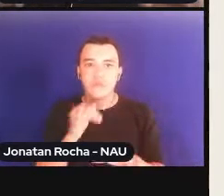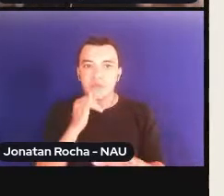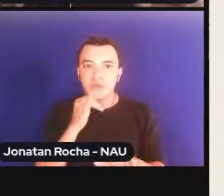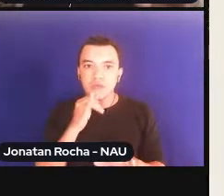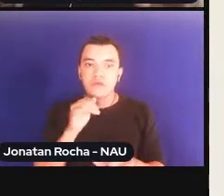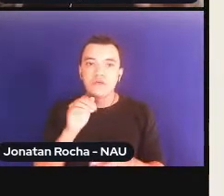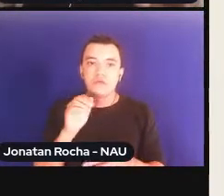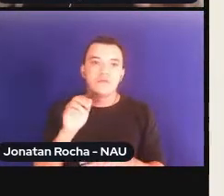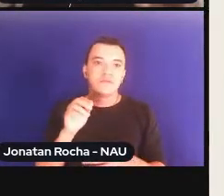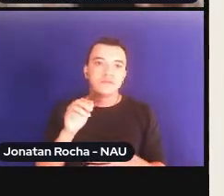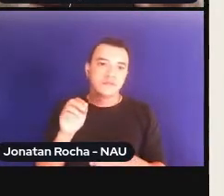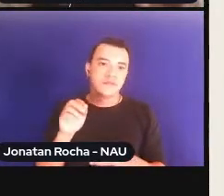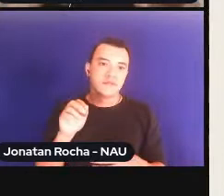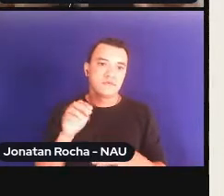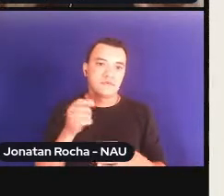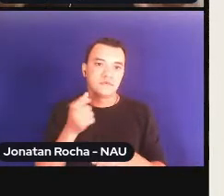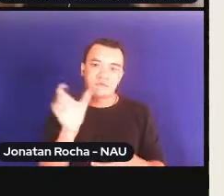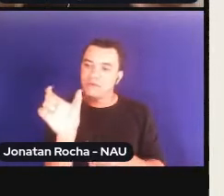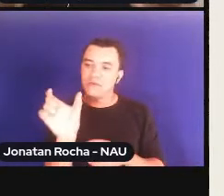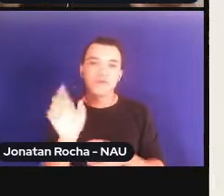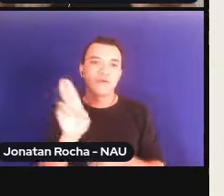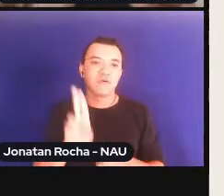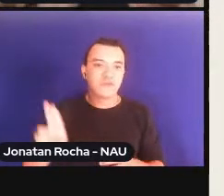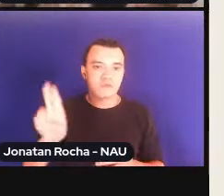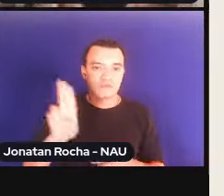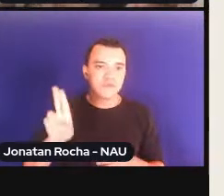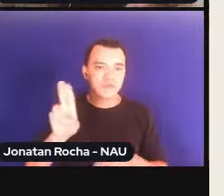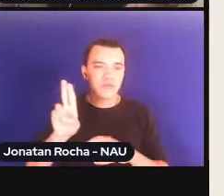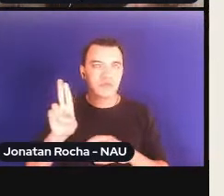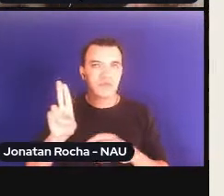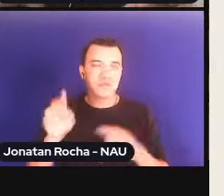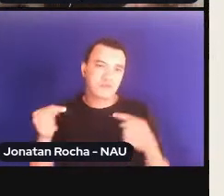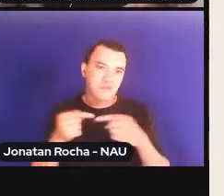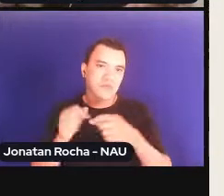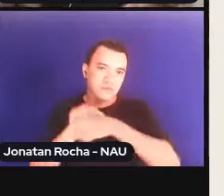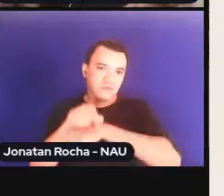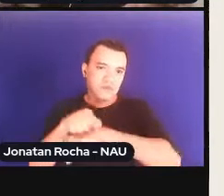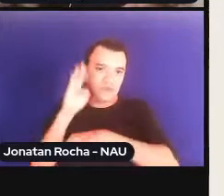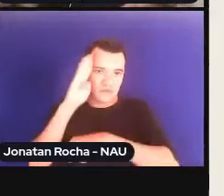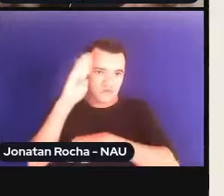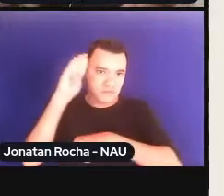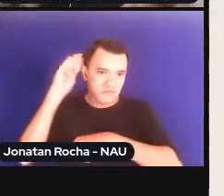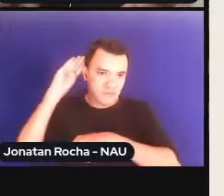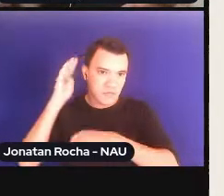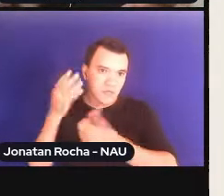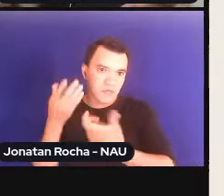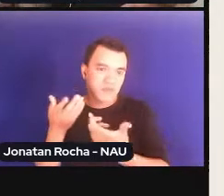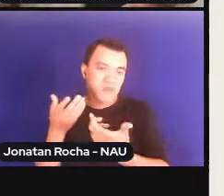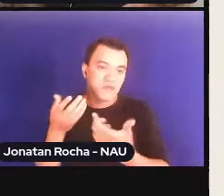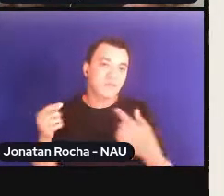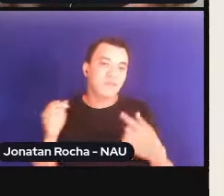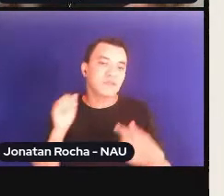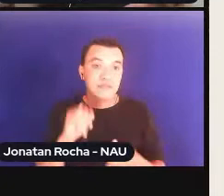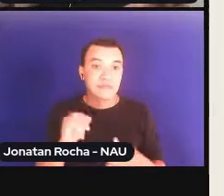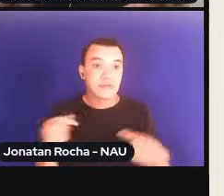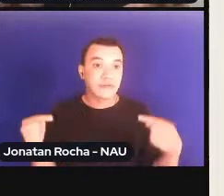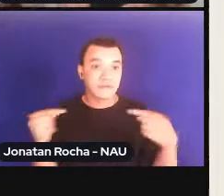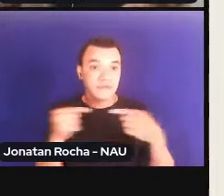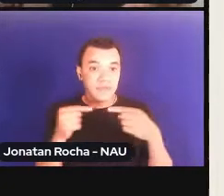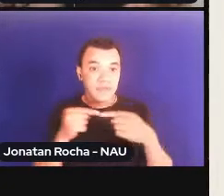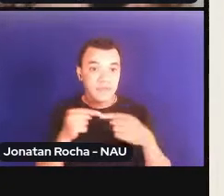universidade. Claro que aqui a aplica a ideia de academia, mas se eu quiser, se eu desejar aplicar a ideia de